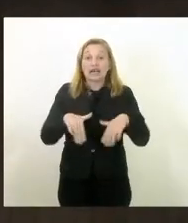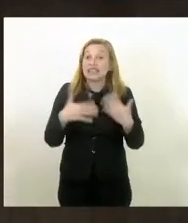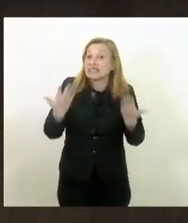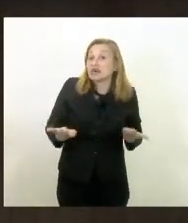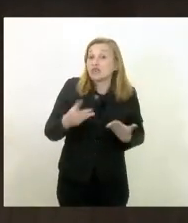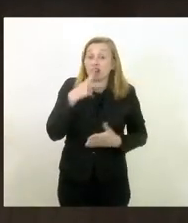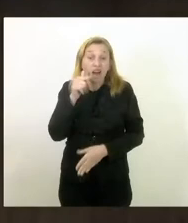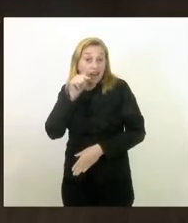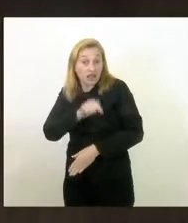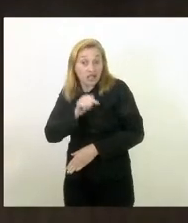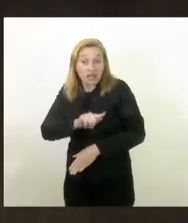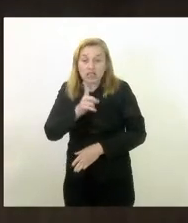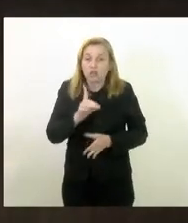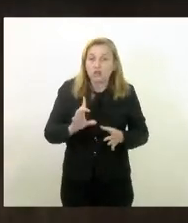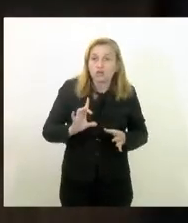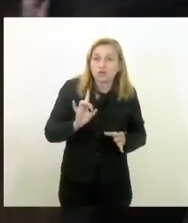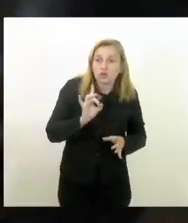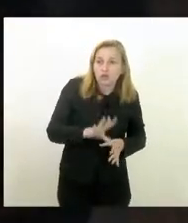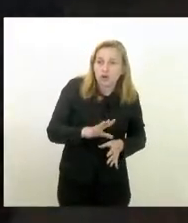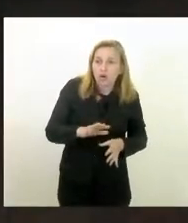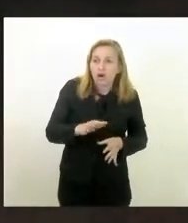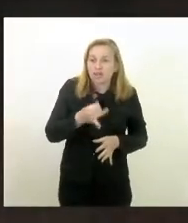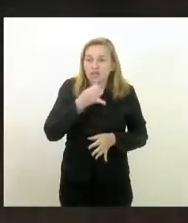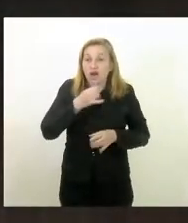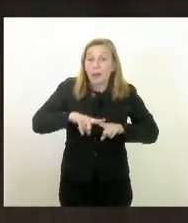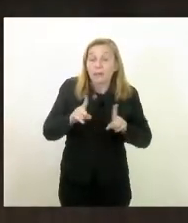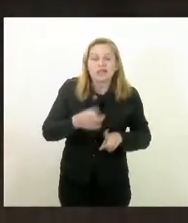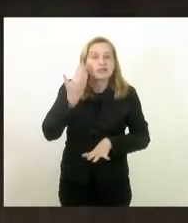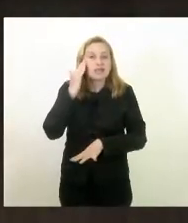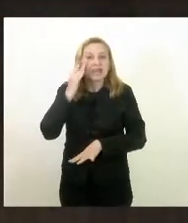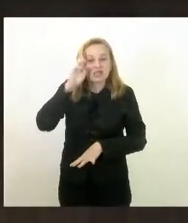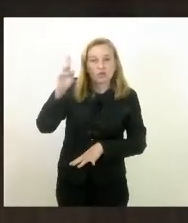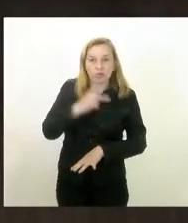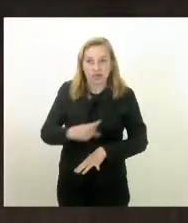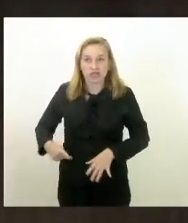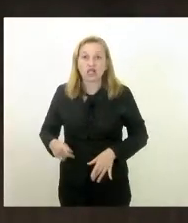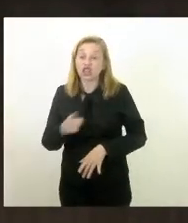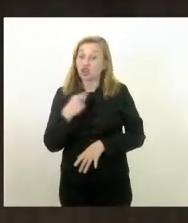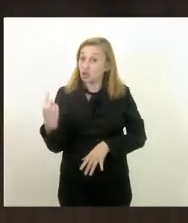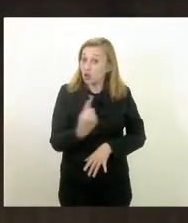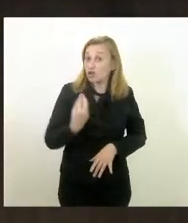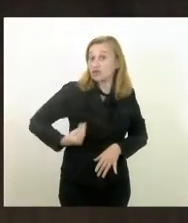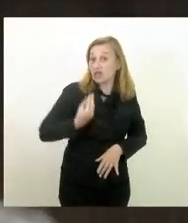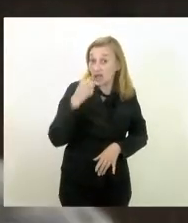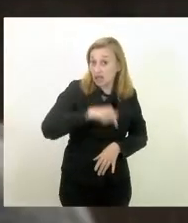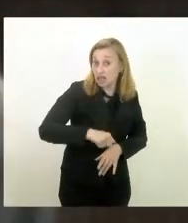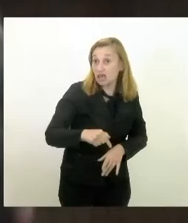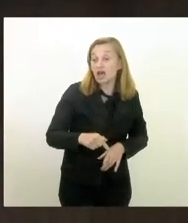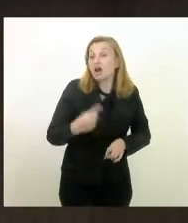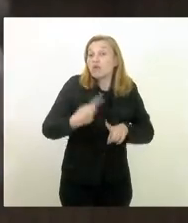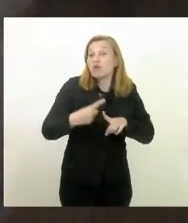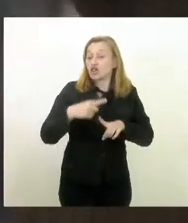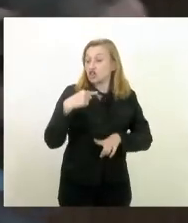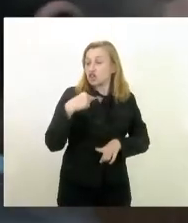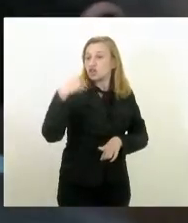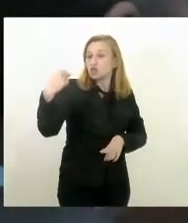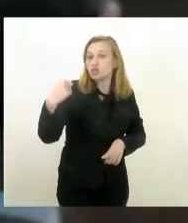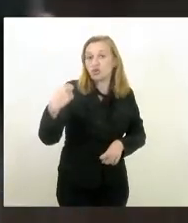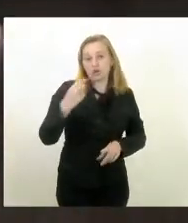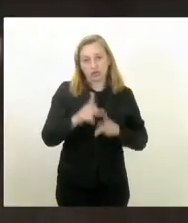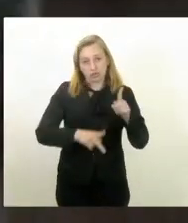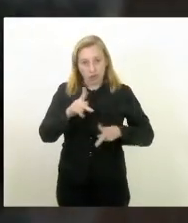aqui não só o repúdio mas entender senhor presidente que todos nós aqui estamos porque fomos eleitos